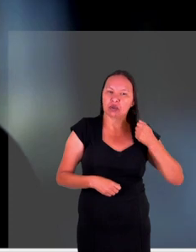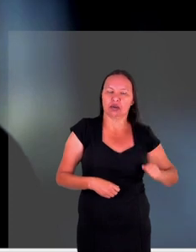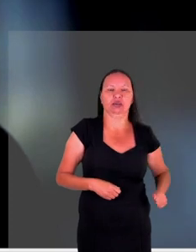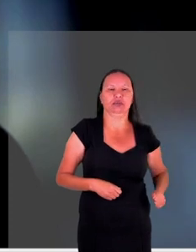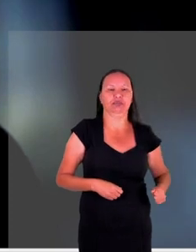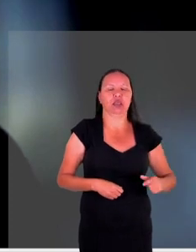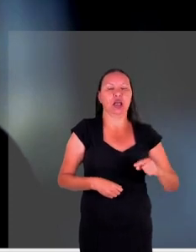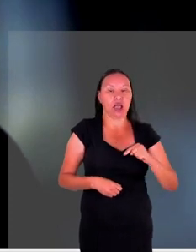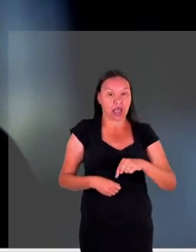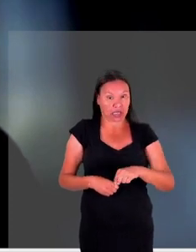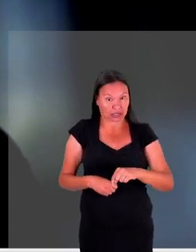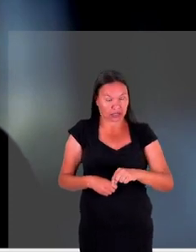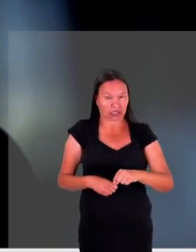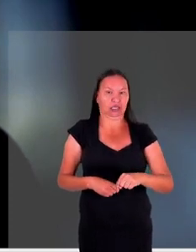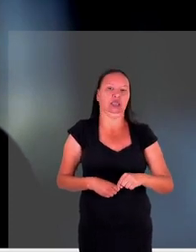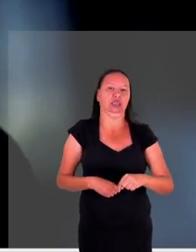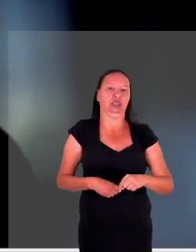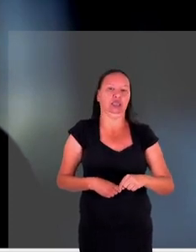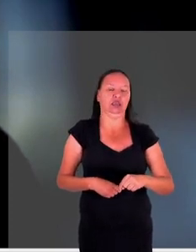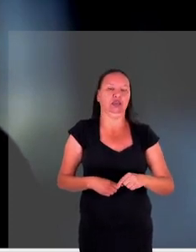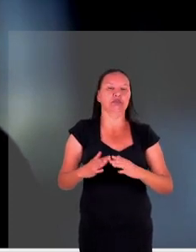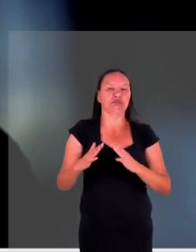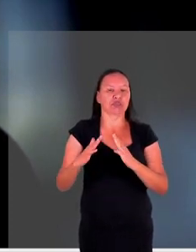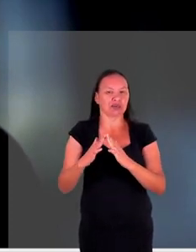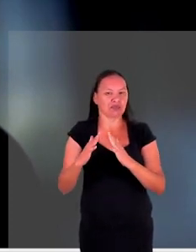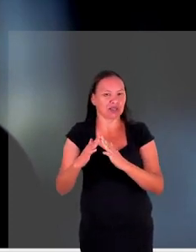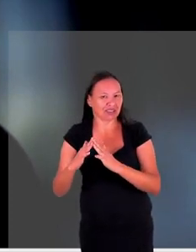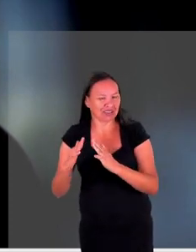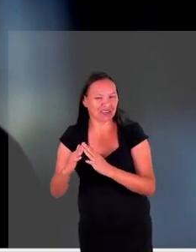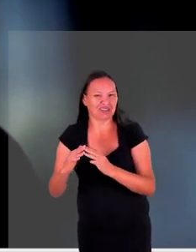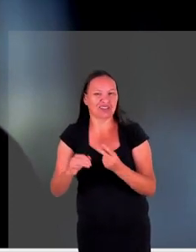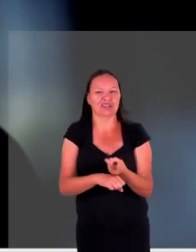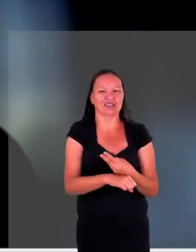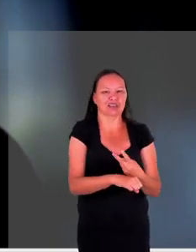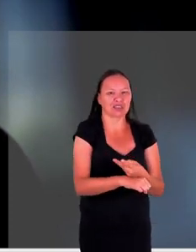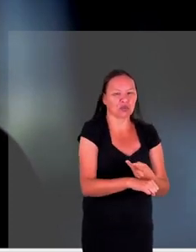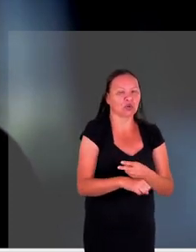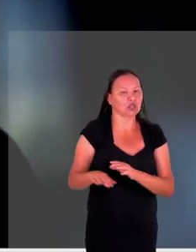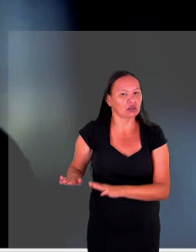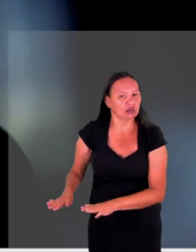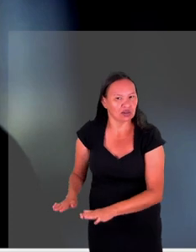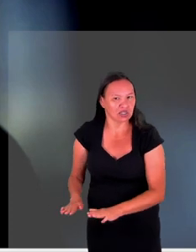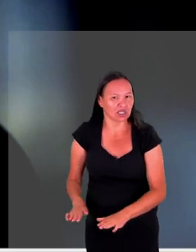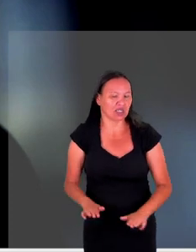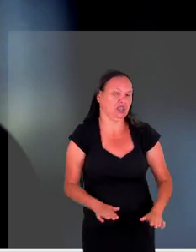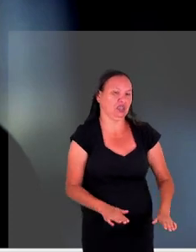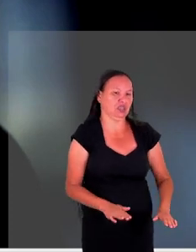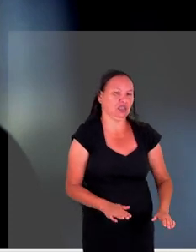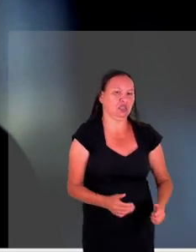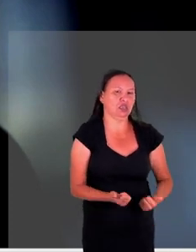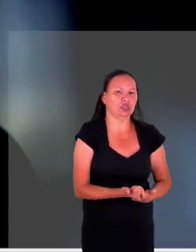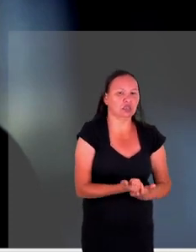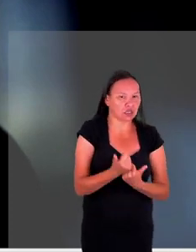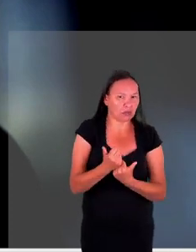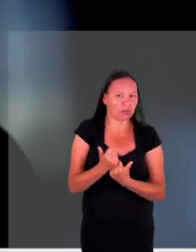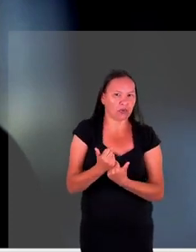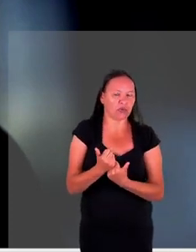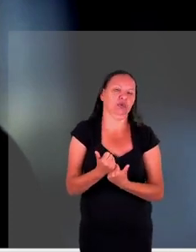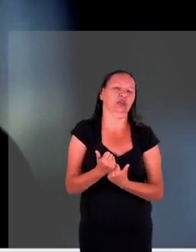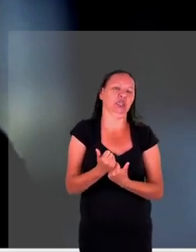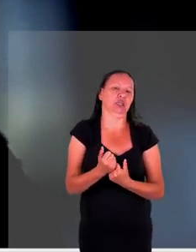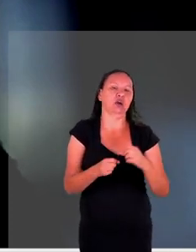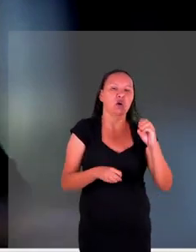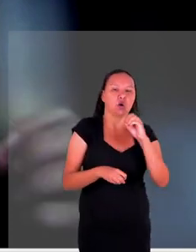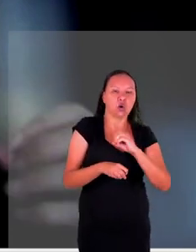dentro da Ucrânia tem muitos orfanatos em várias cidades abrigando essas pessoas tem muitas ONGs que